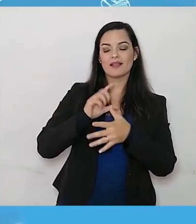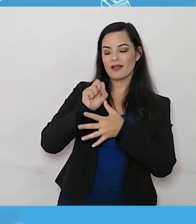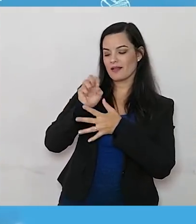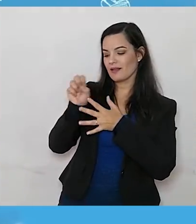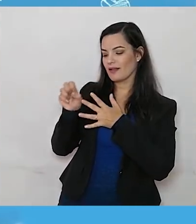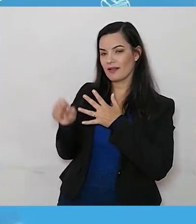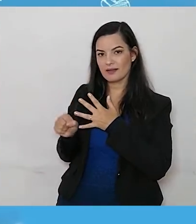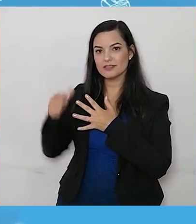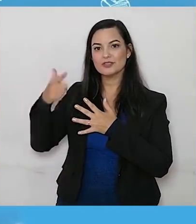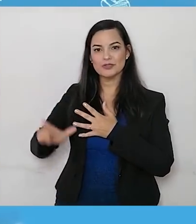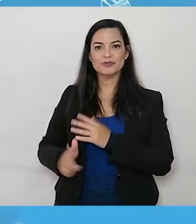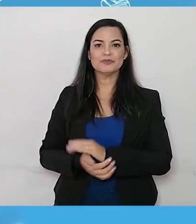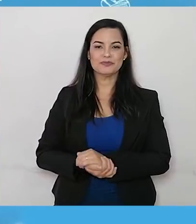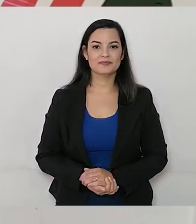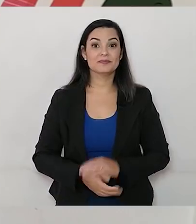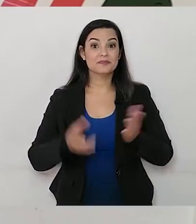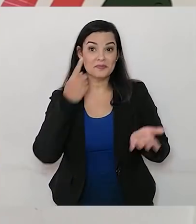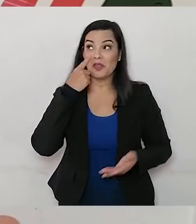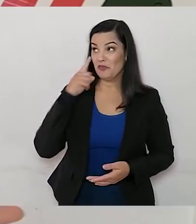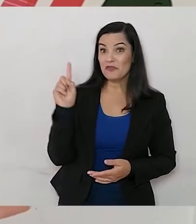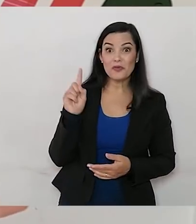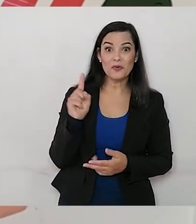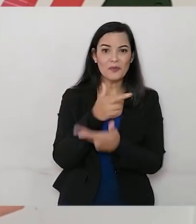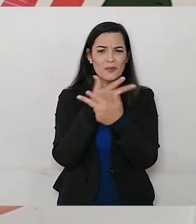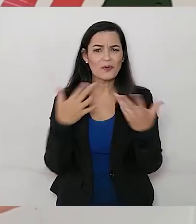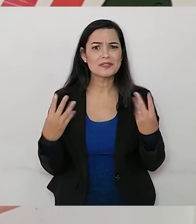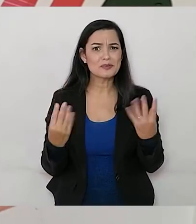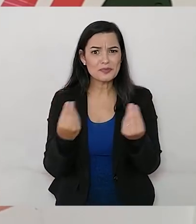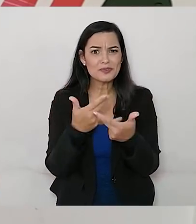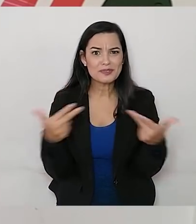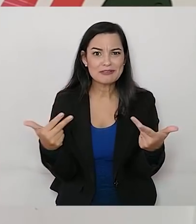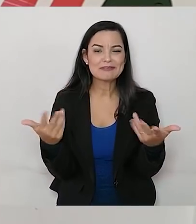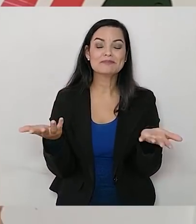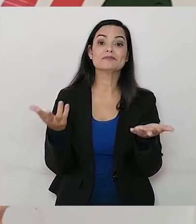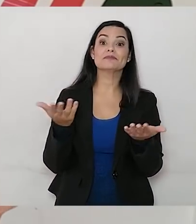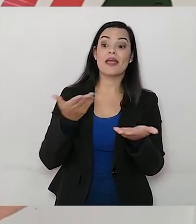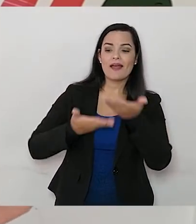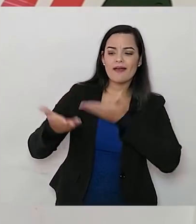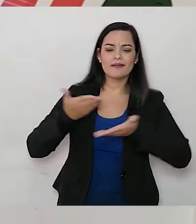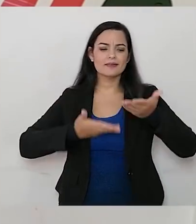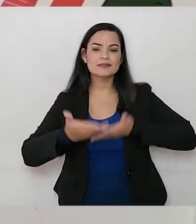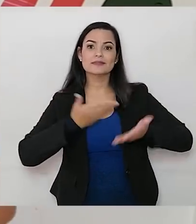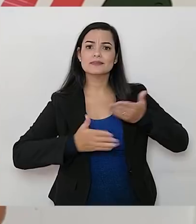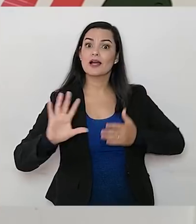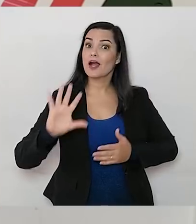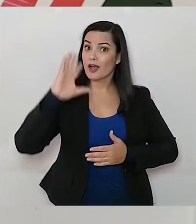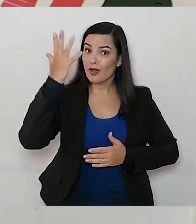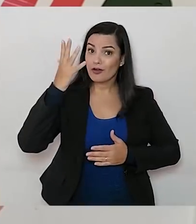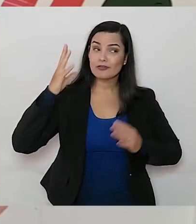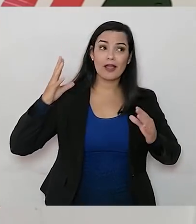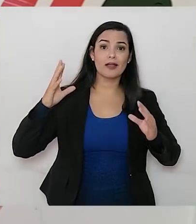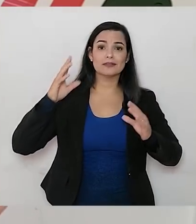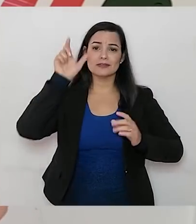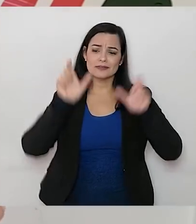alimentar sendo formada. Viu só quanta coisa, turma? Essas relações, elas acontecem com